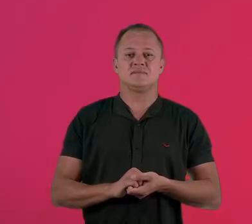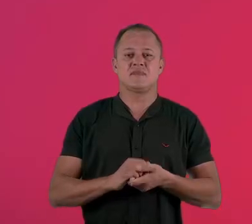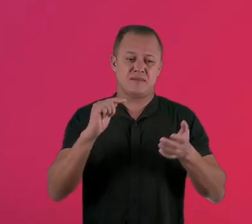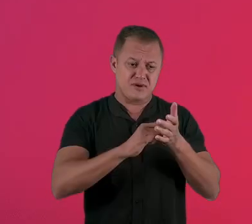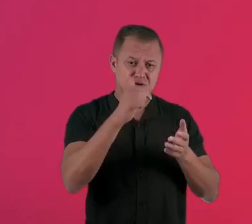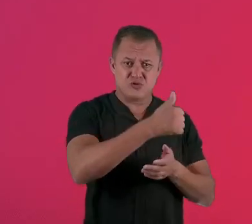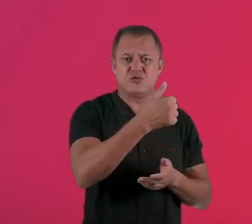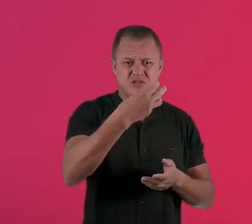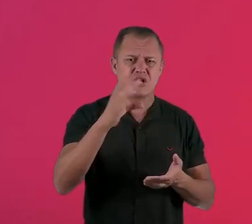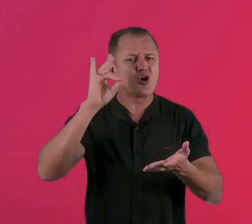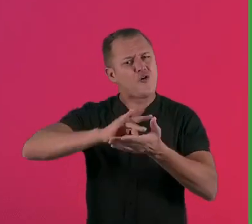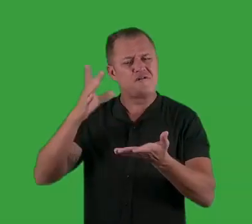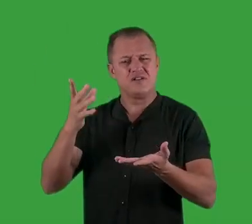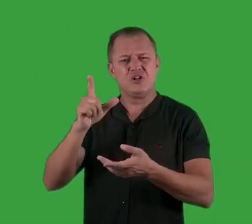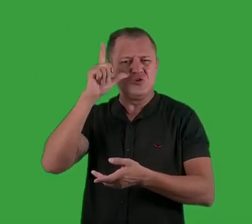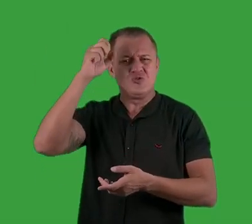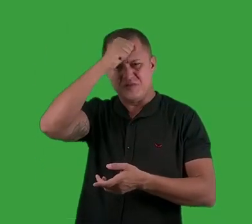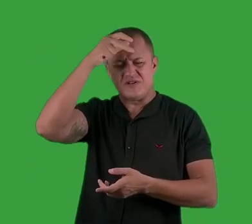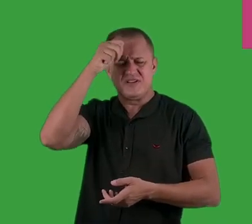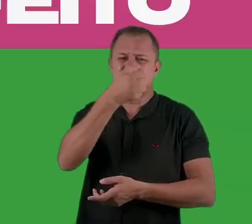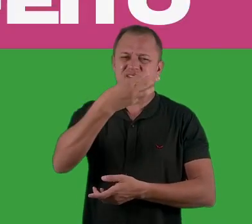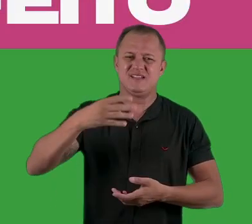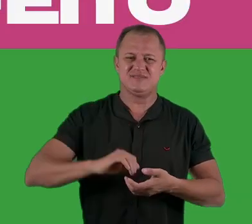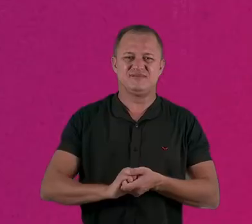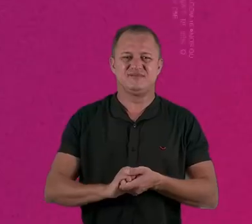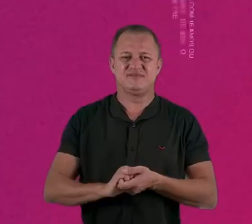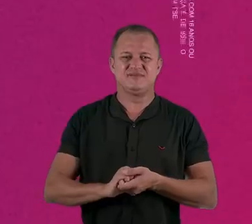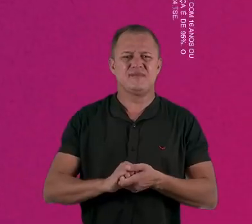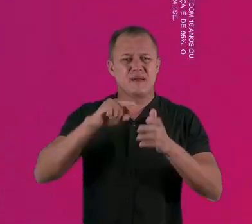Aperte o um, aperte o três e confirma. Lúdio Prefeito desse.